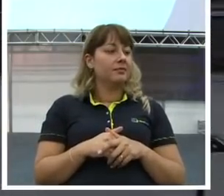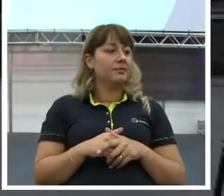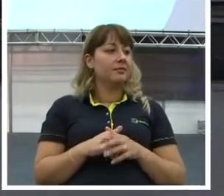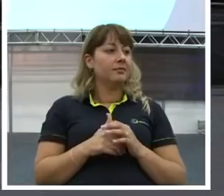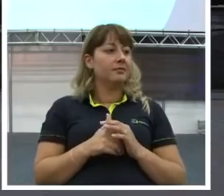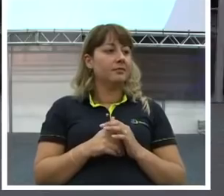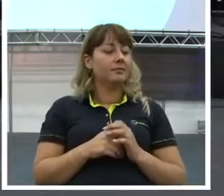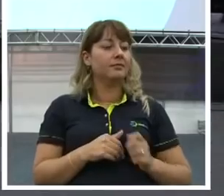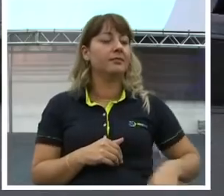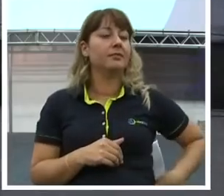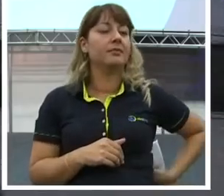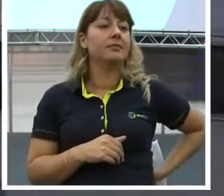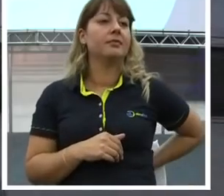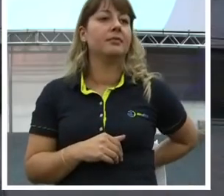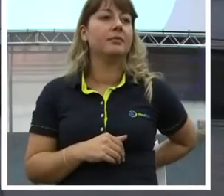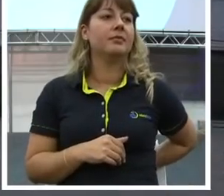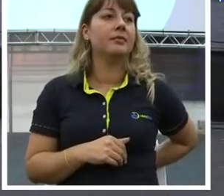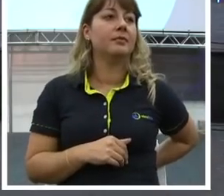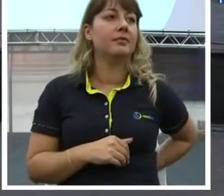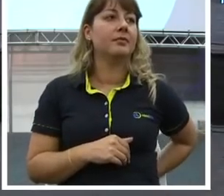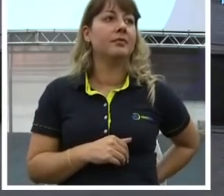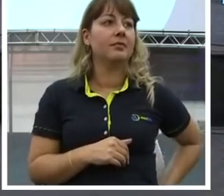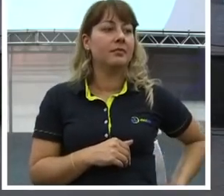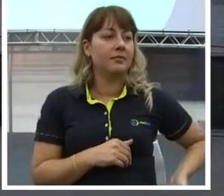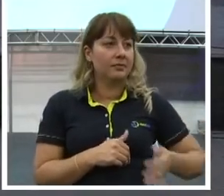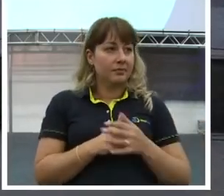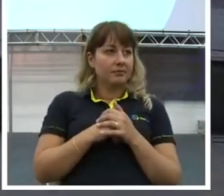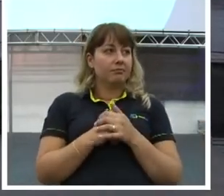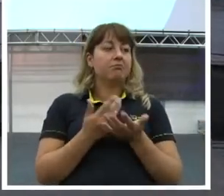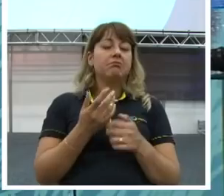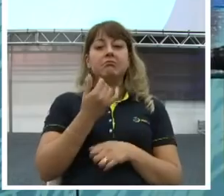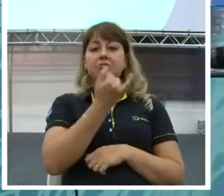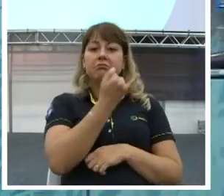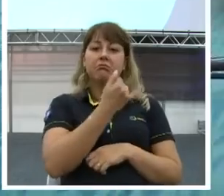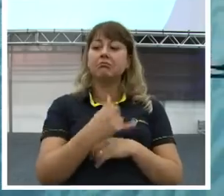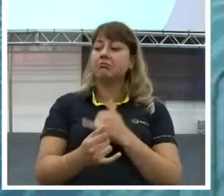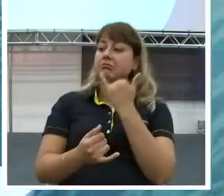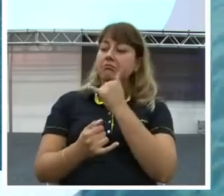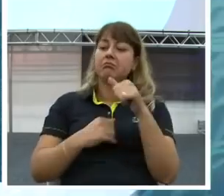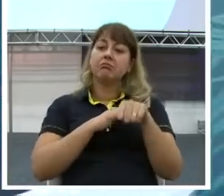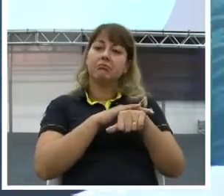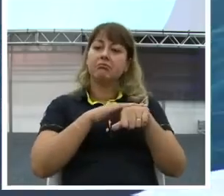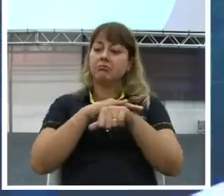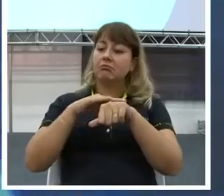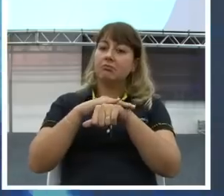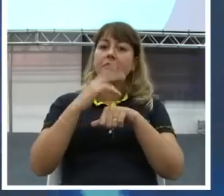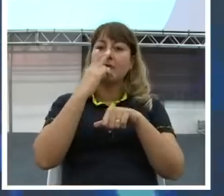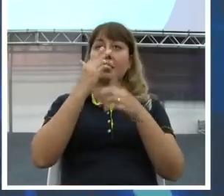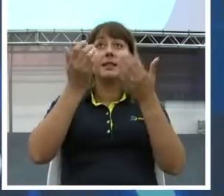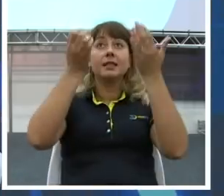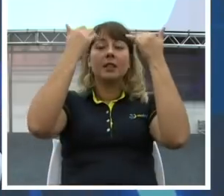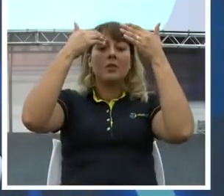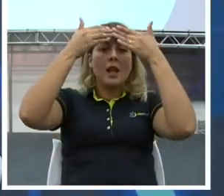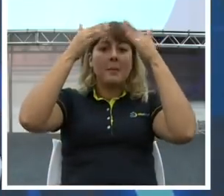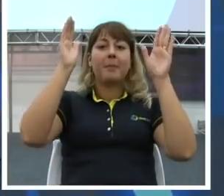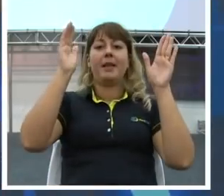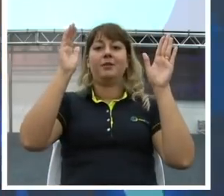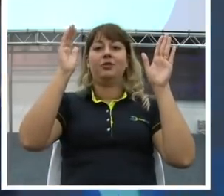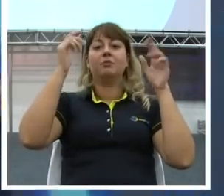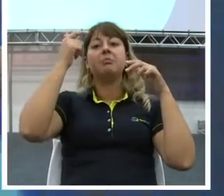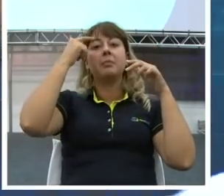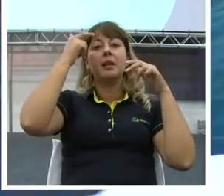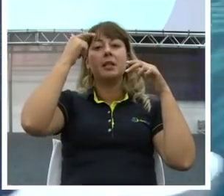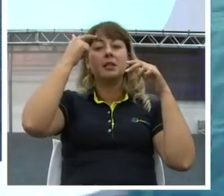Aí. Assim já fica mais confortável. E você já começa a quebrar as crenças negativas do dinheiro.